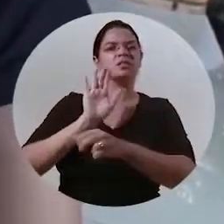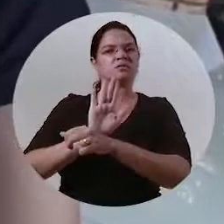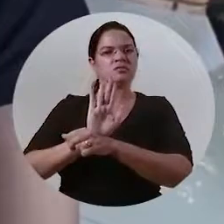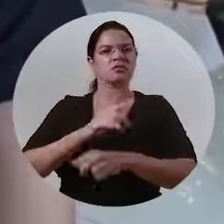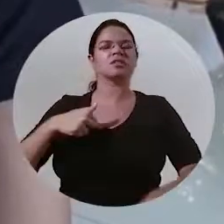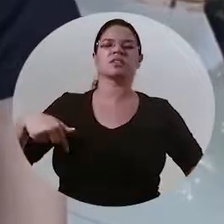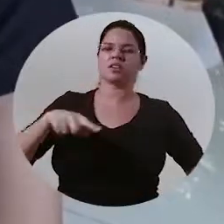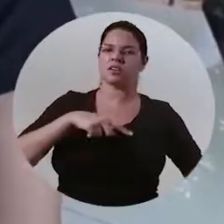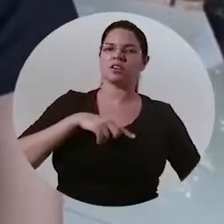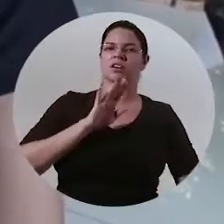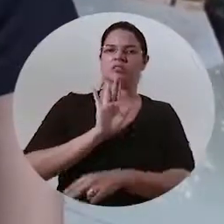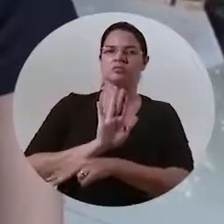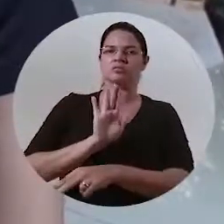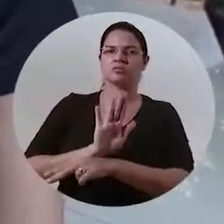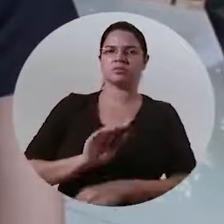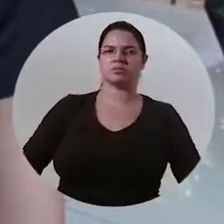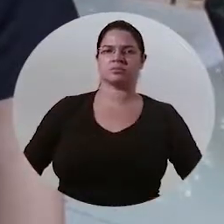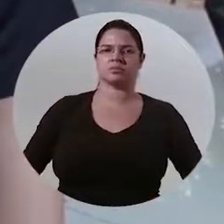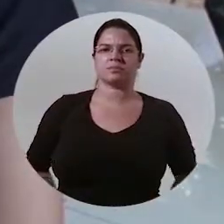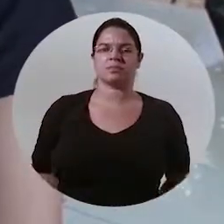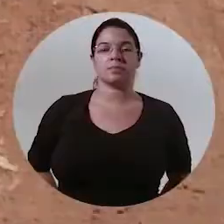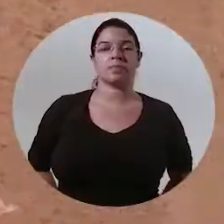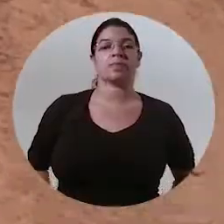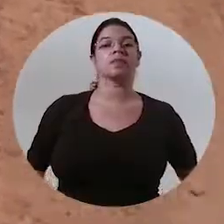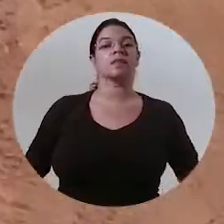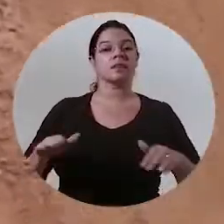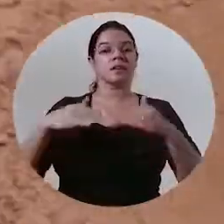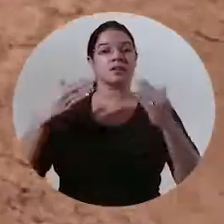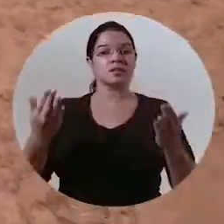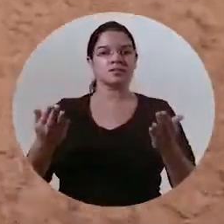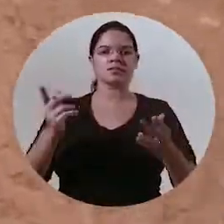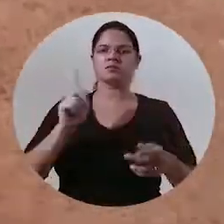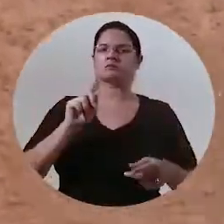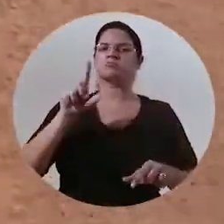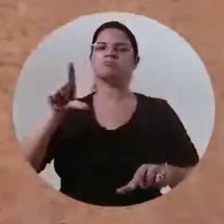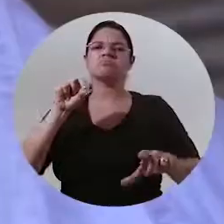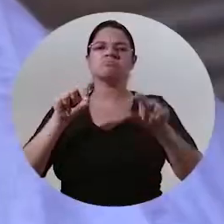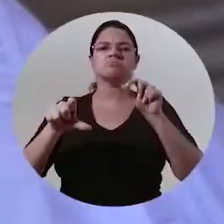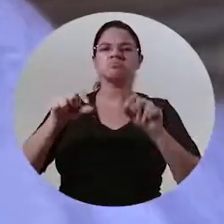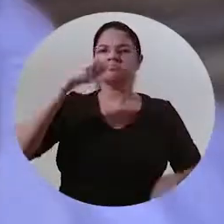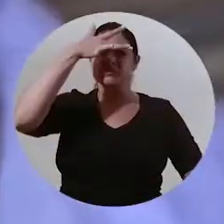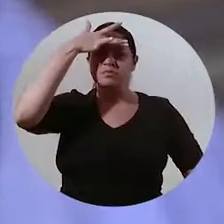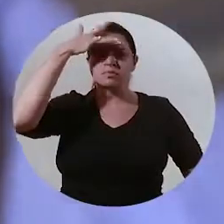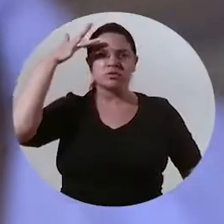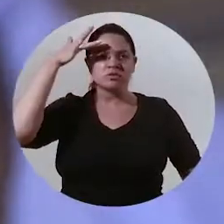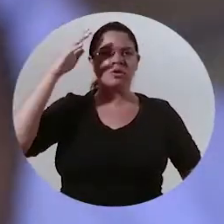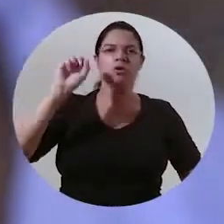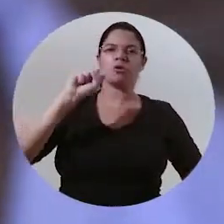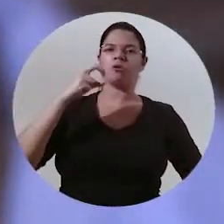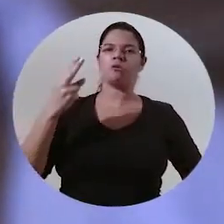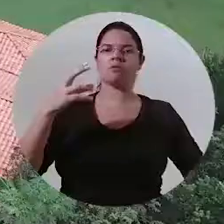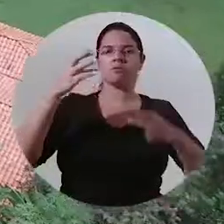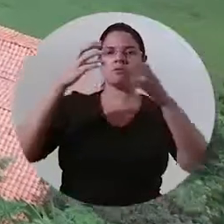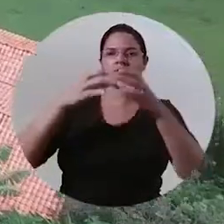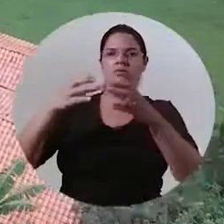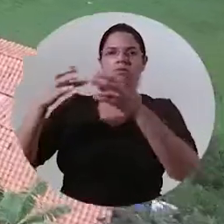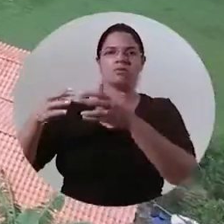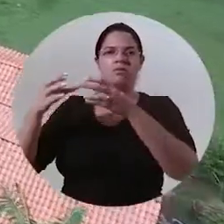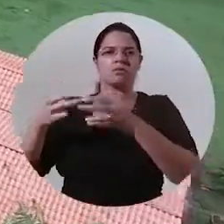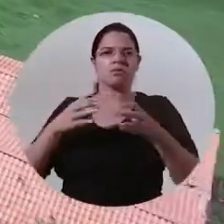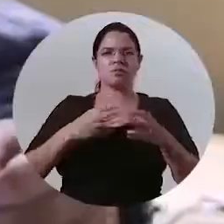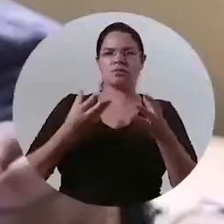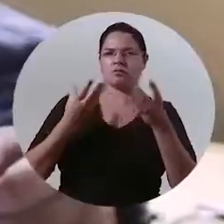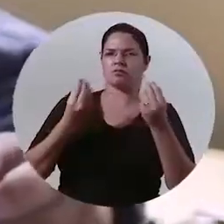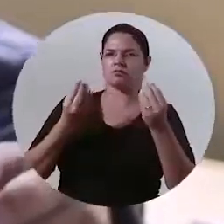puder fazer para ajudar a gente para ajudar E assim não fazemos distinção de pessoas ou de